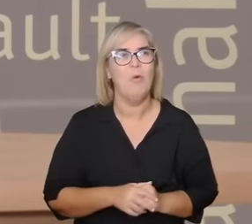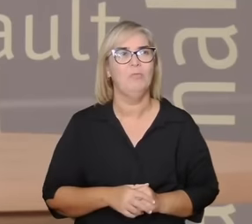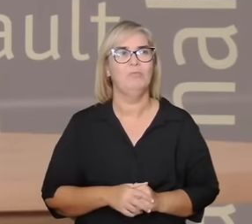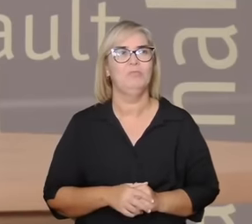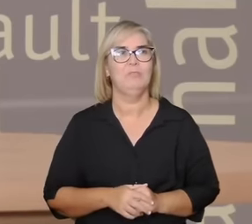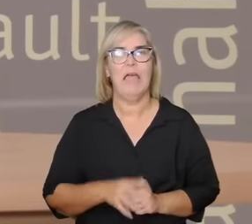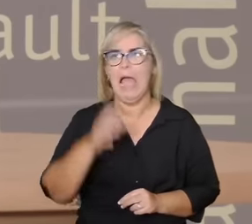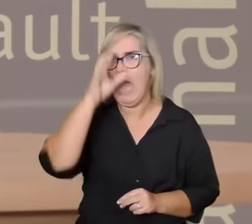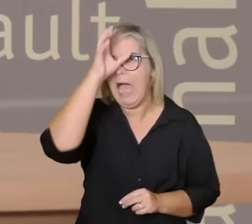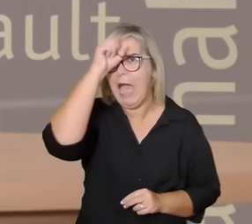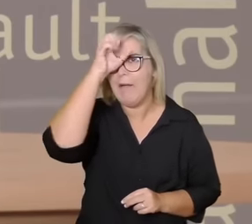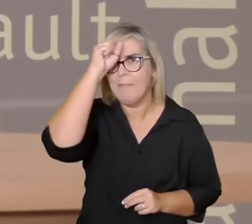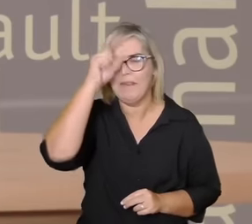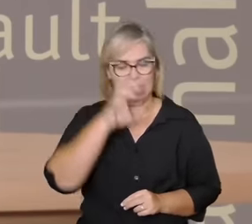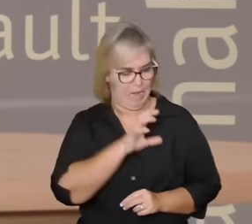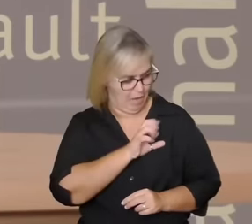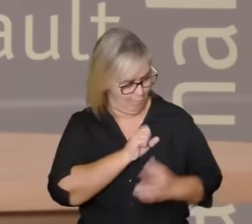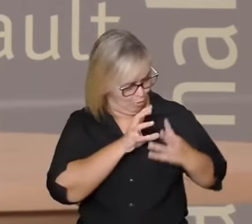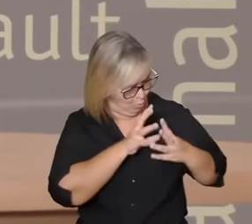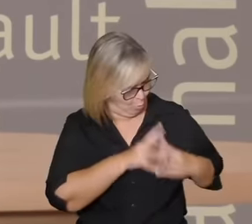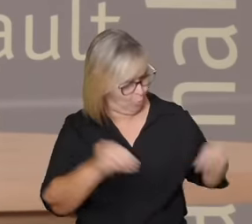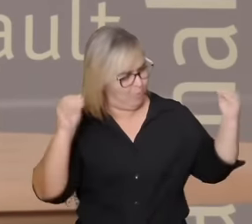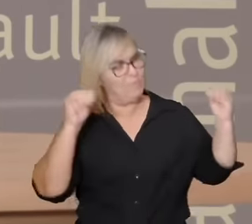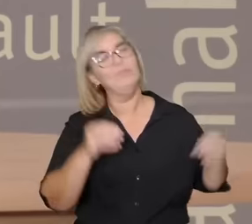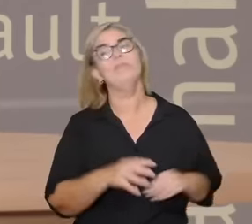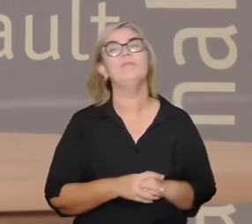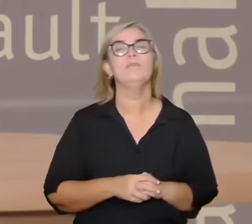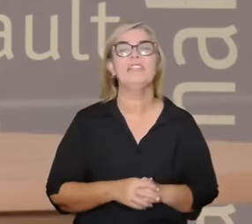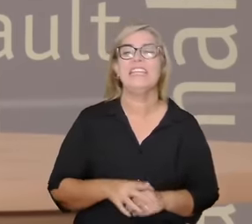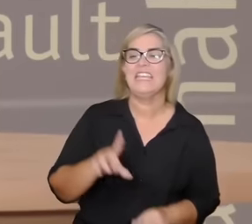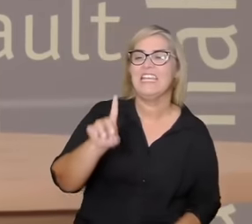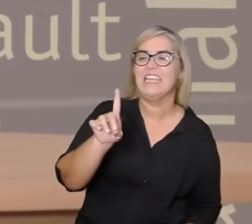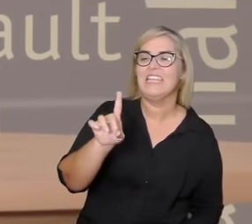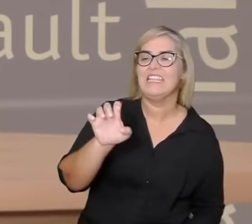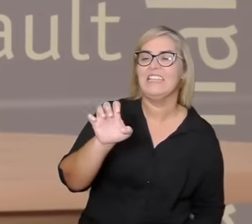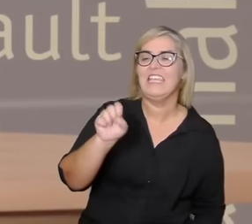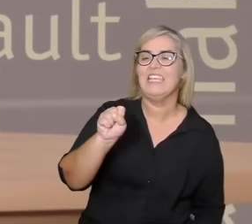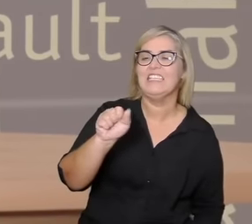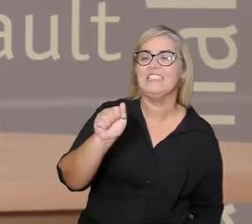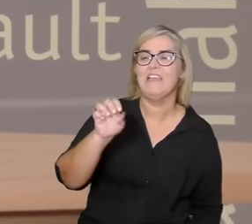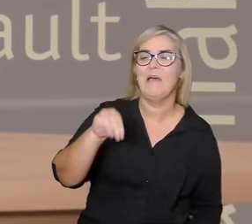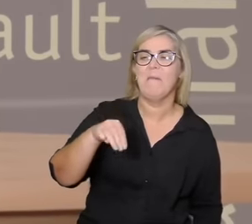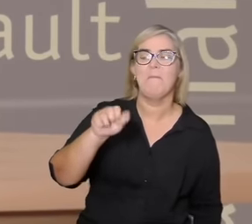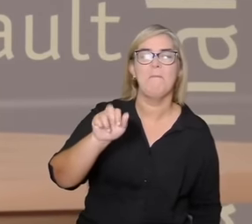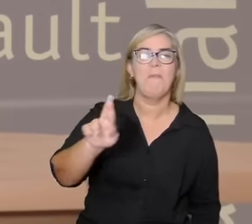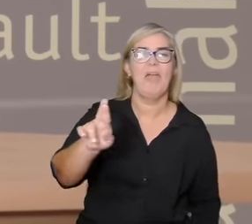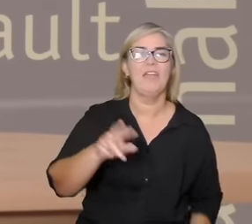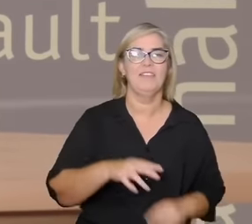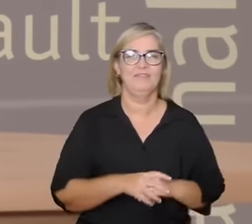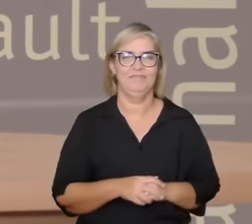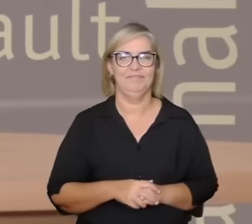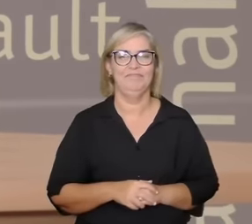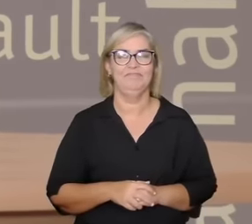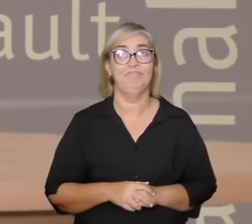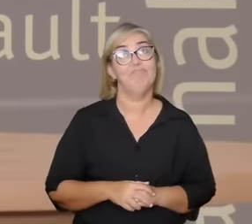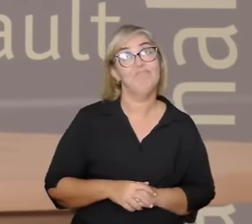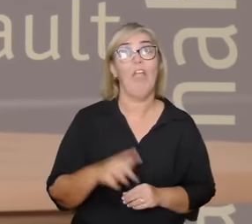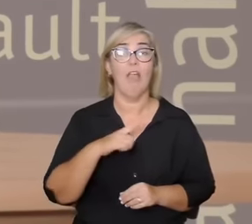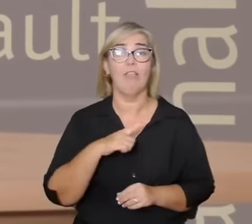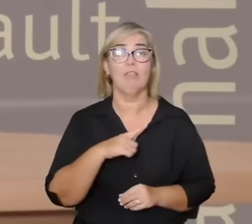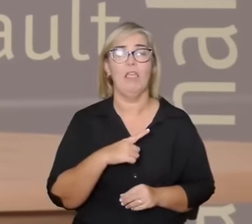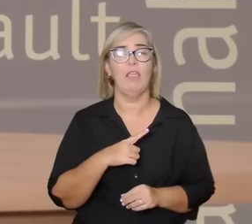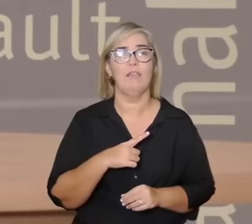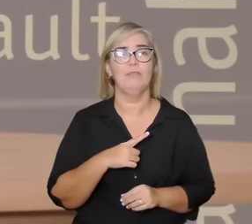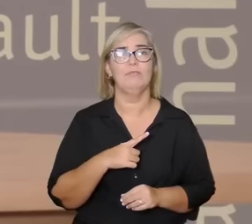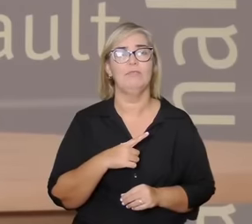muitas formas de pensar o aprender a desamar uma maneira de pensar o amor também obviamente é que o